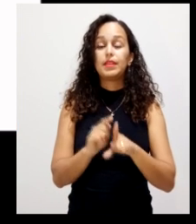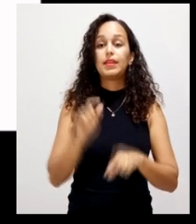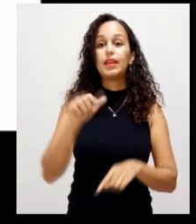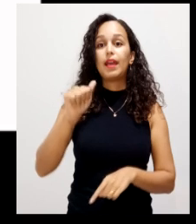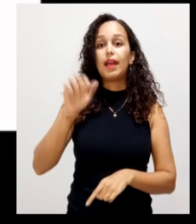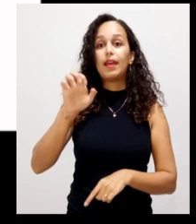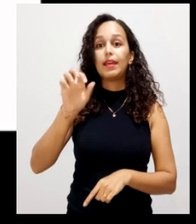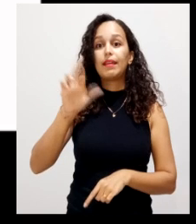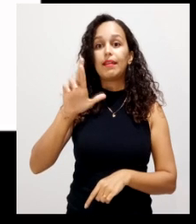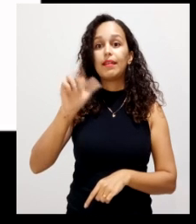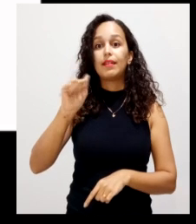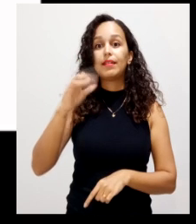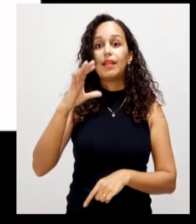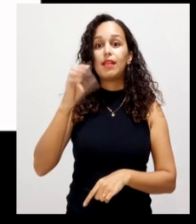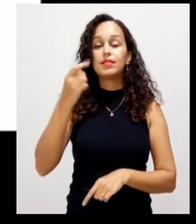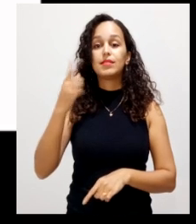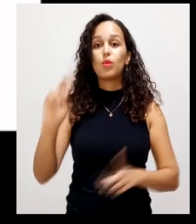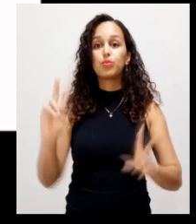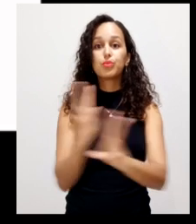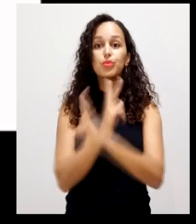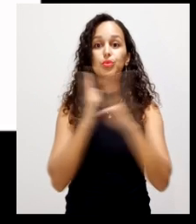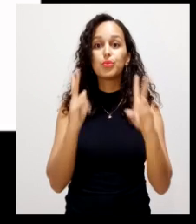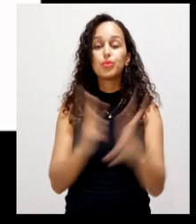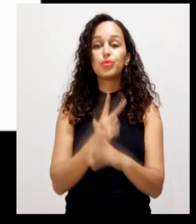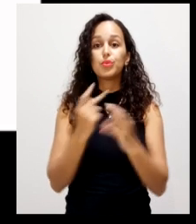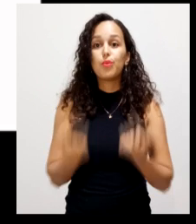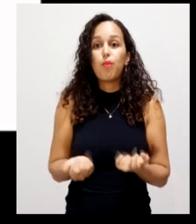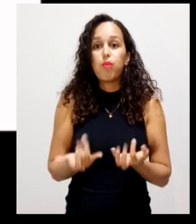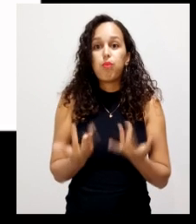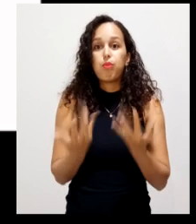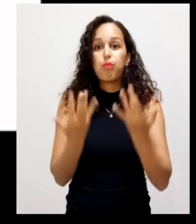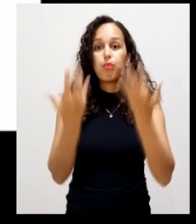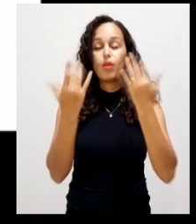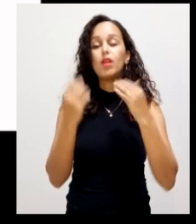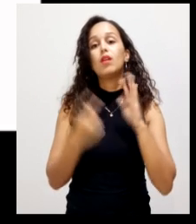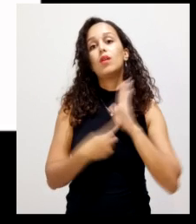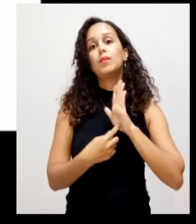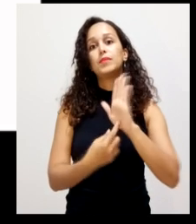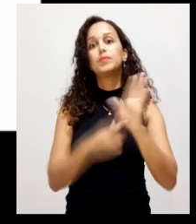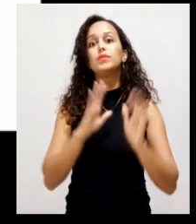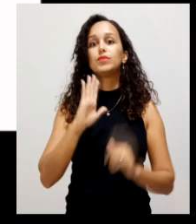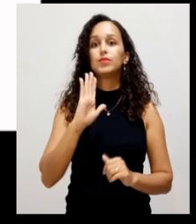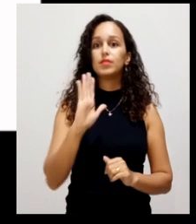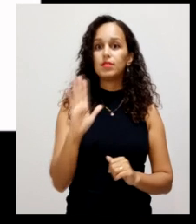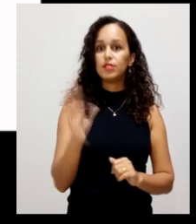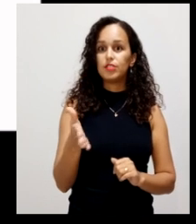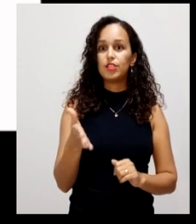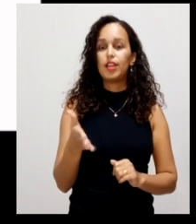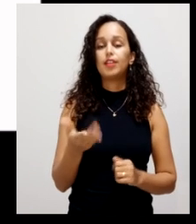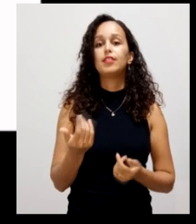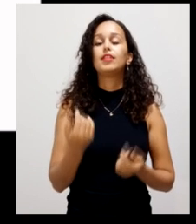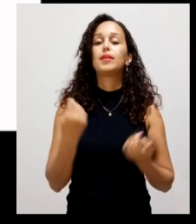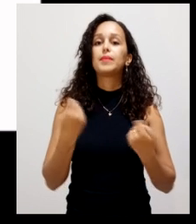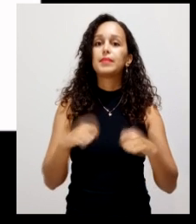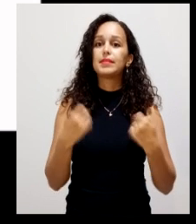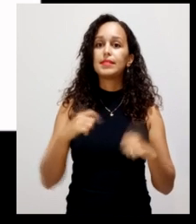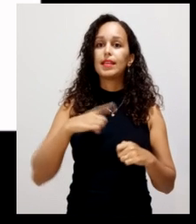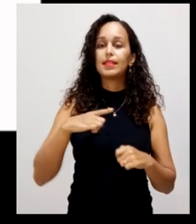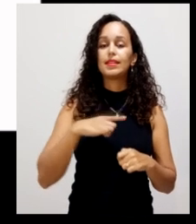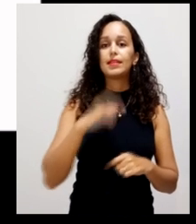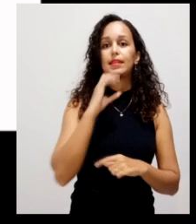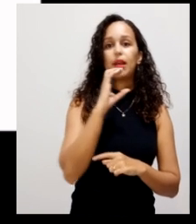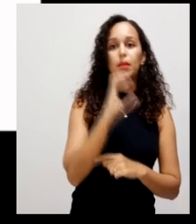ela é extremamente importante no processo de compostagem. Como eu mostrei até no início, é necessário fonte de carbono, fonte de